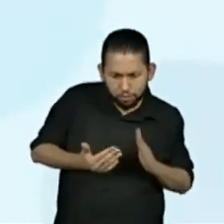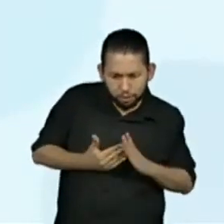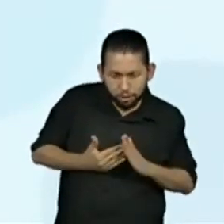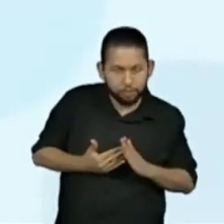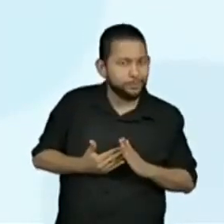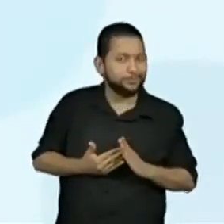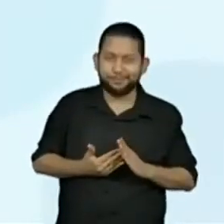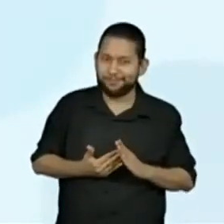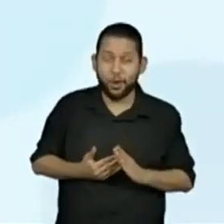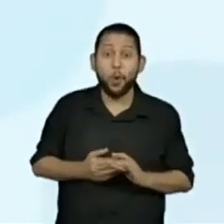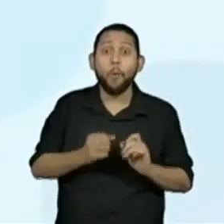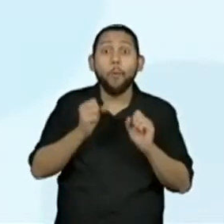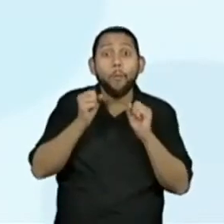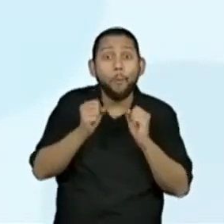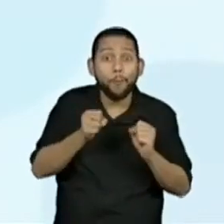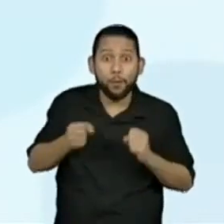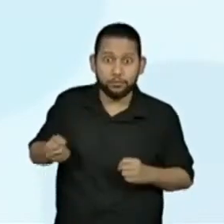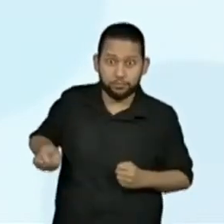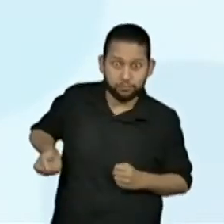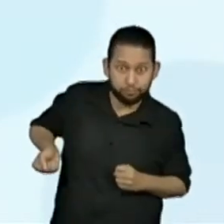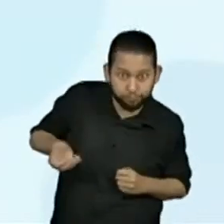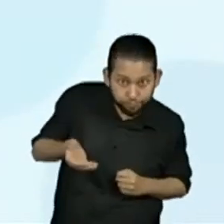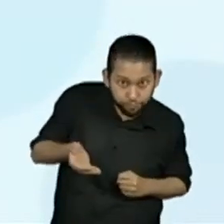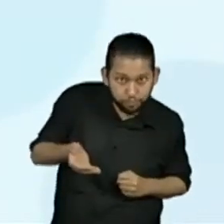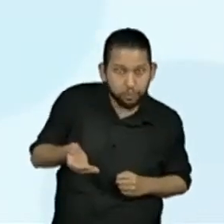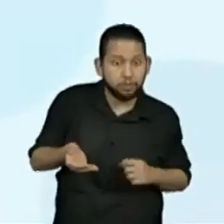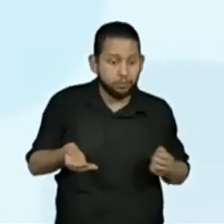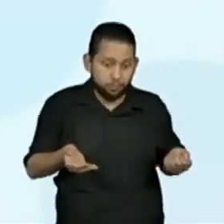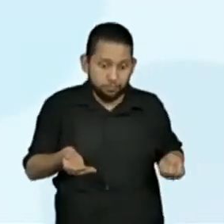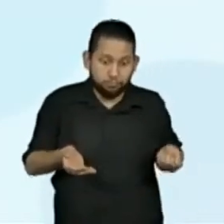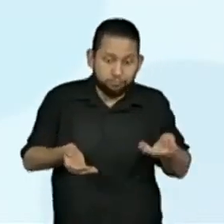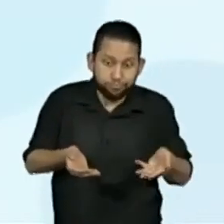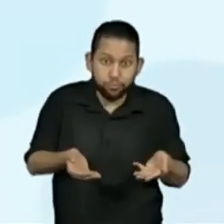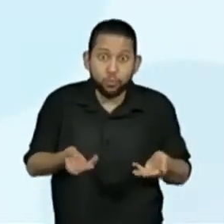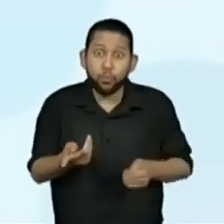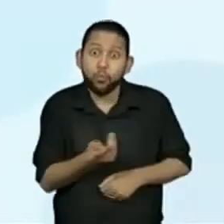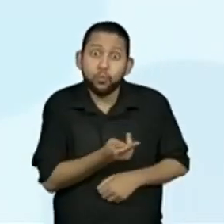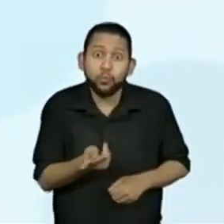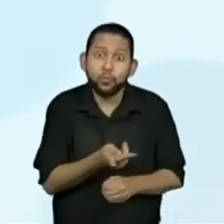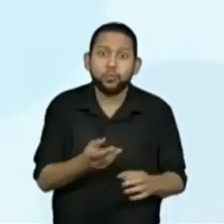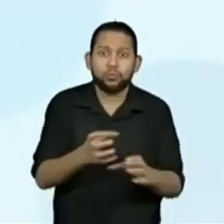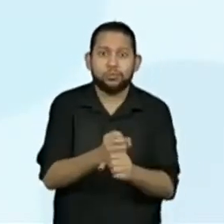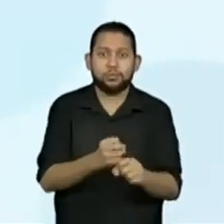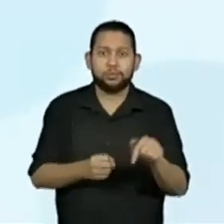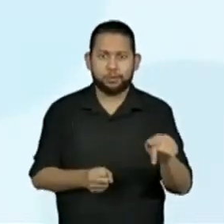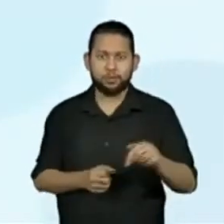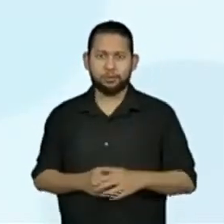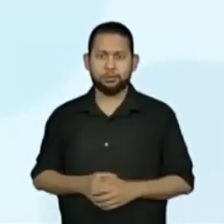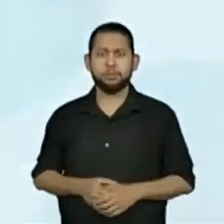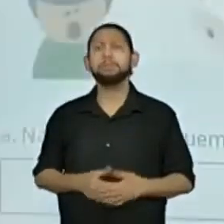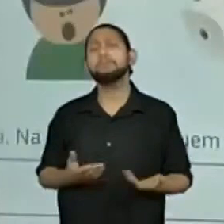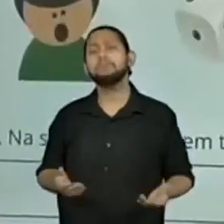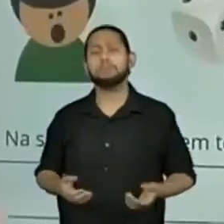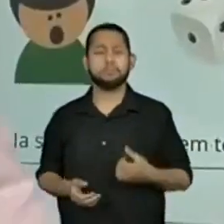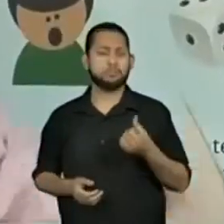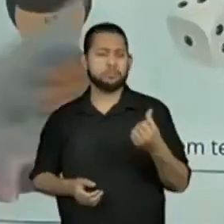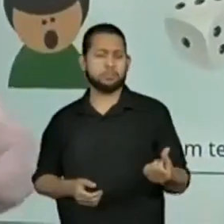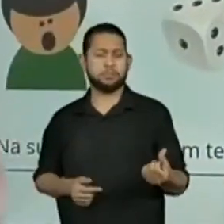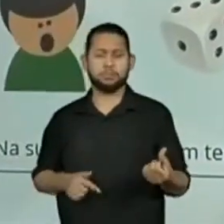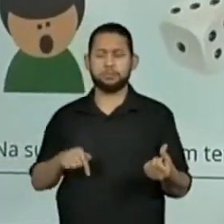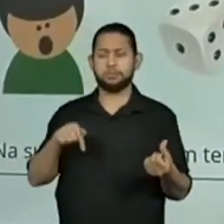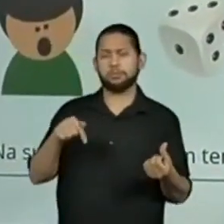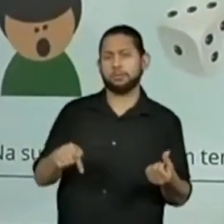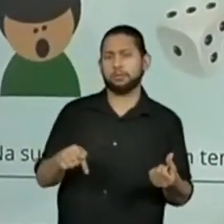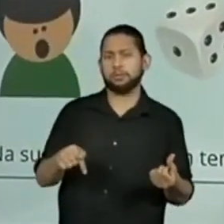Na sua opinião, quem tem mais chance de ganhar? Opine aí, diga a você. Comente aí nos chats